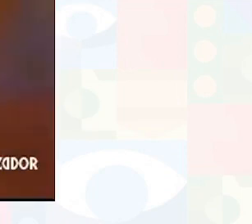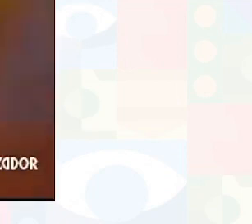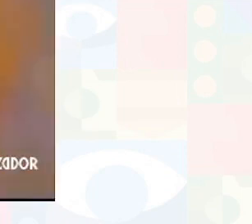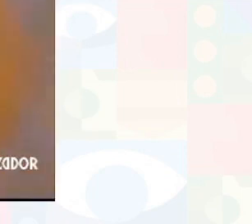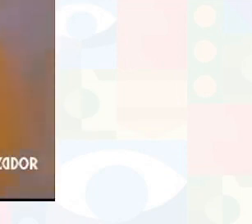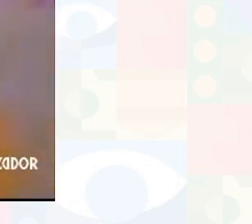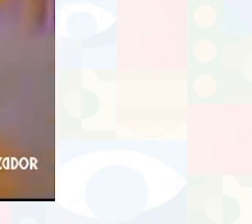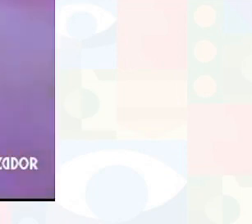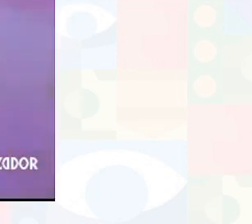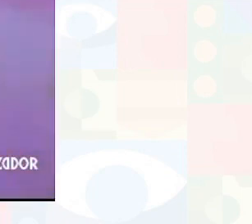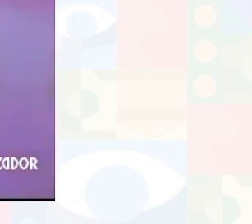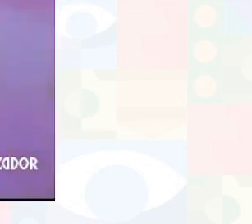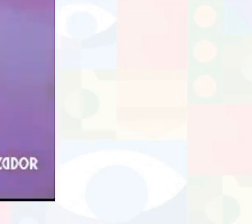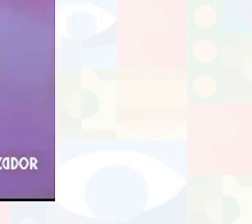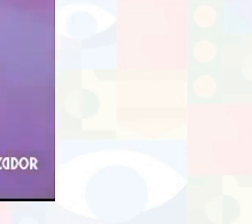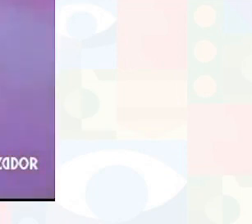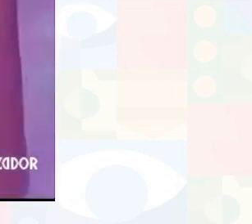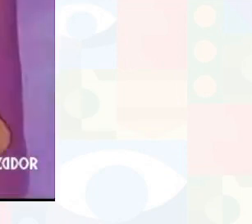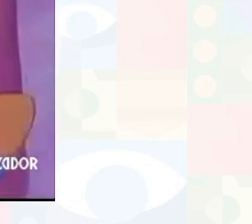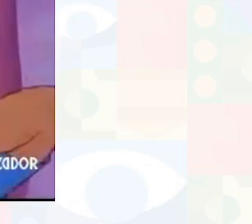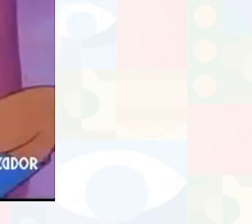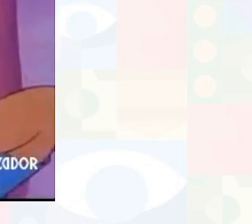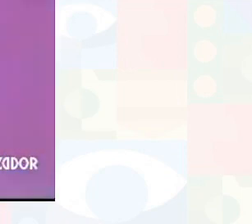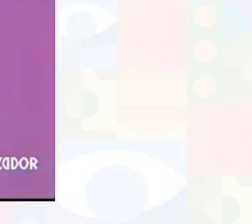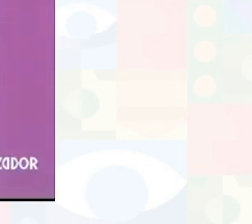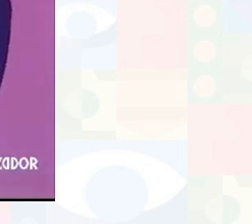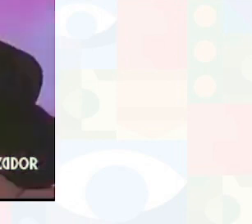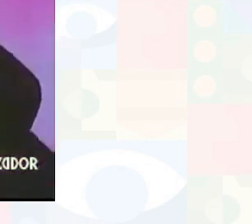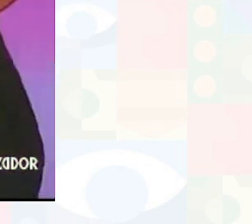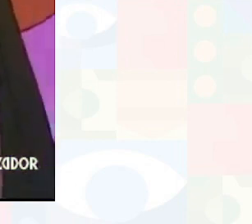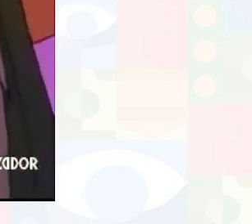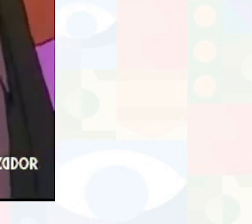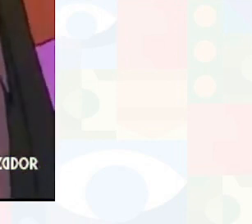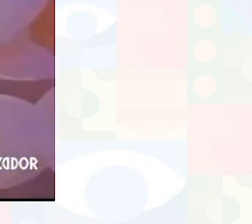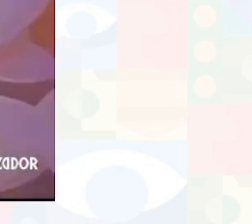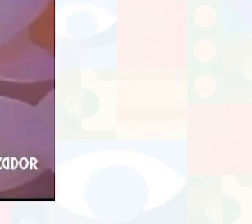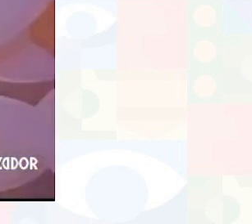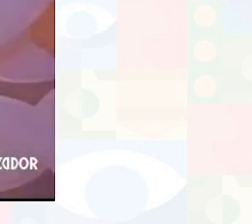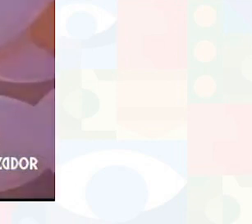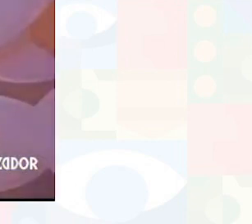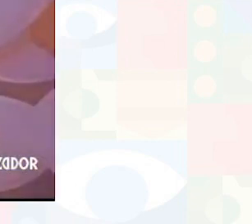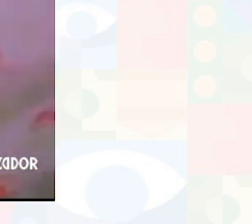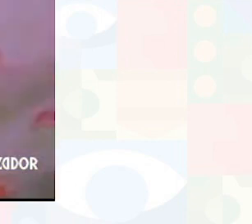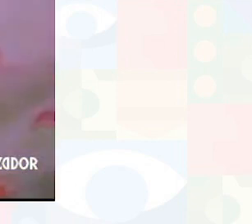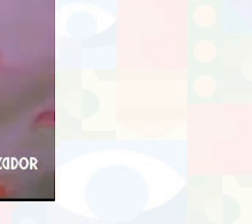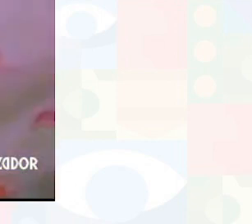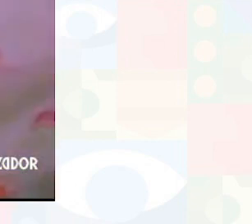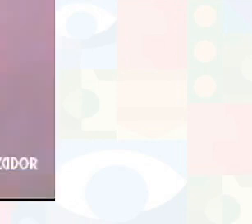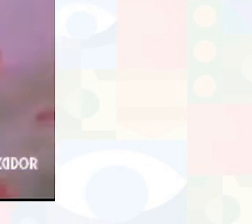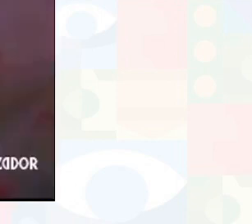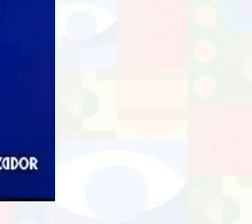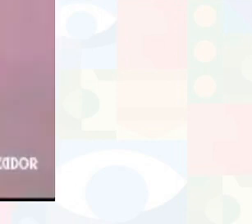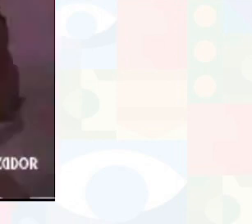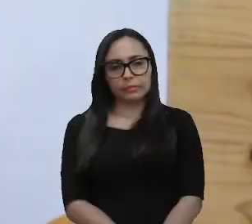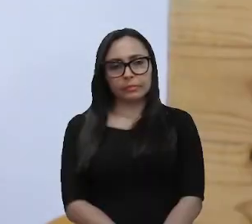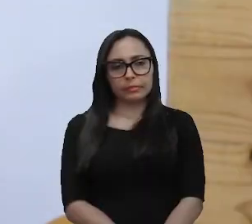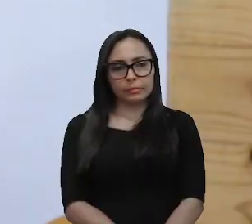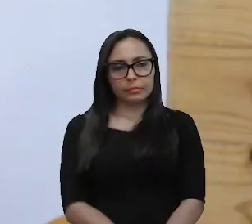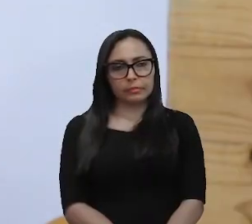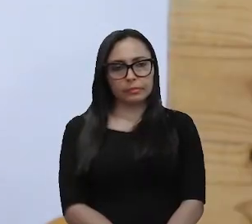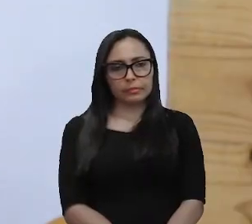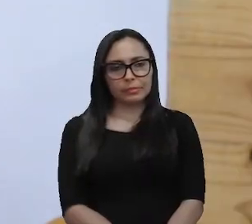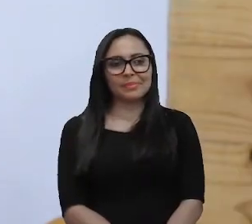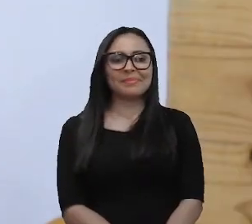Se algum problema você encontrar Quem é que aparece pra ajudar